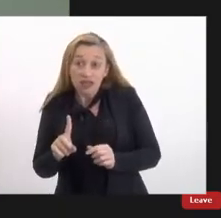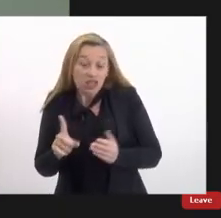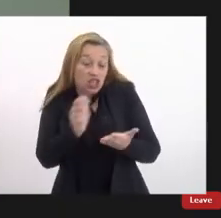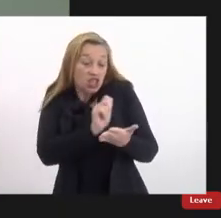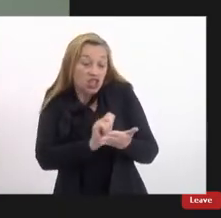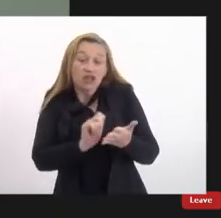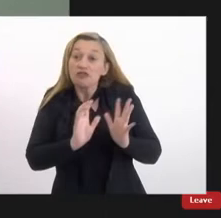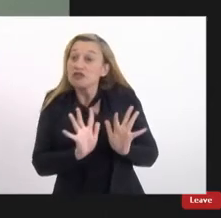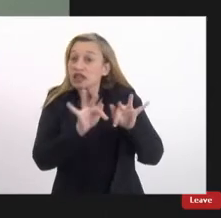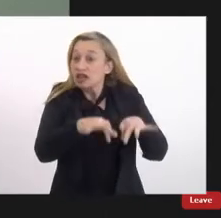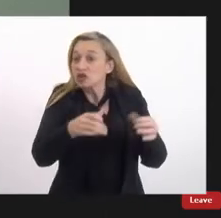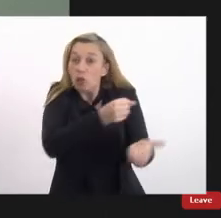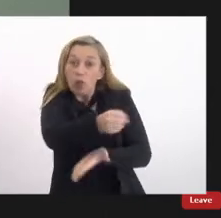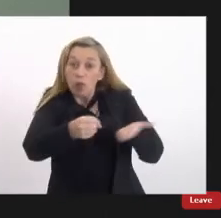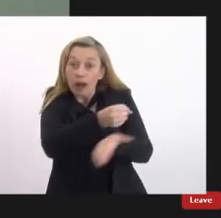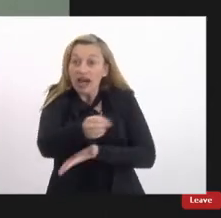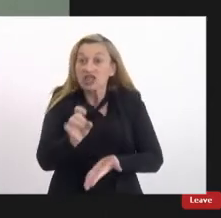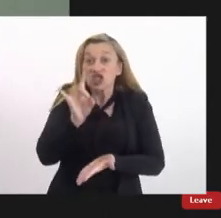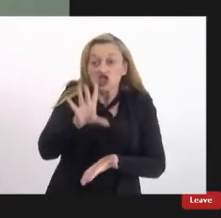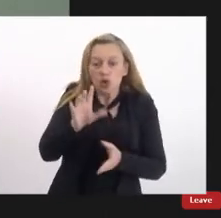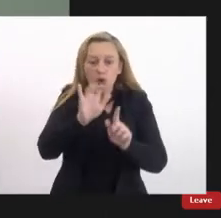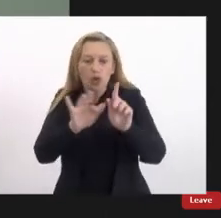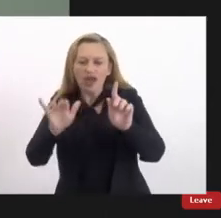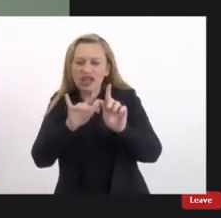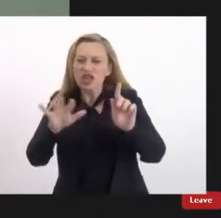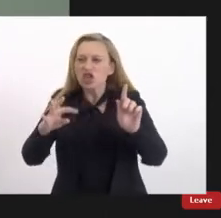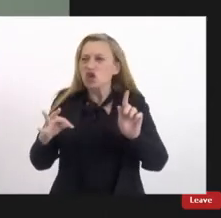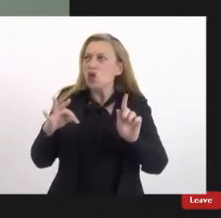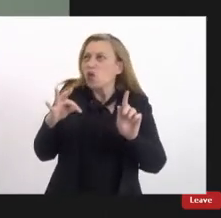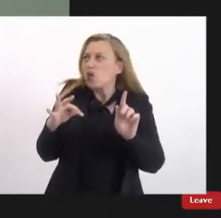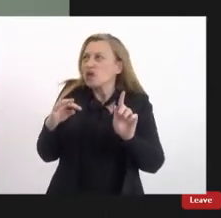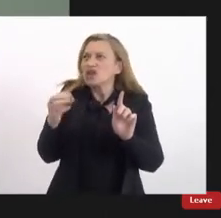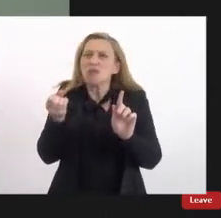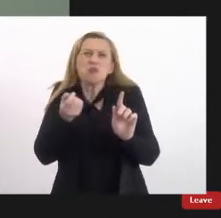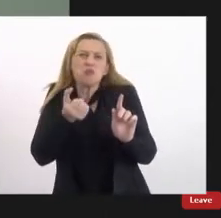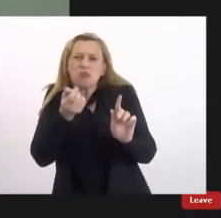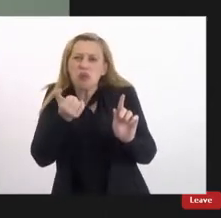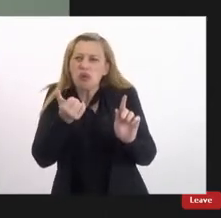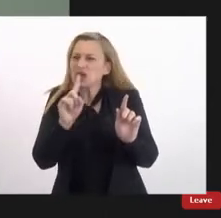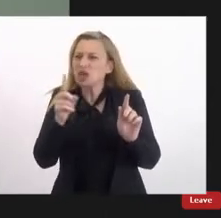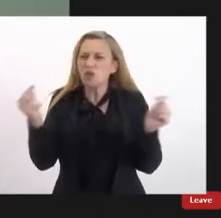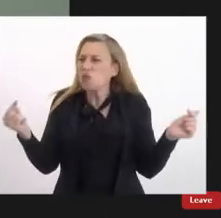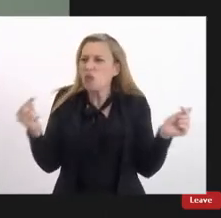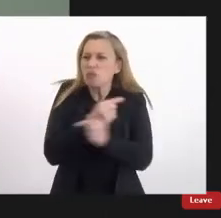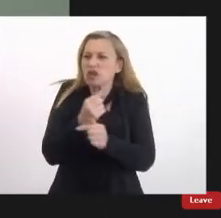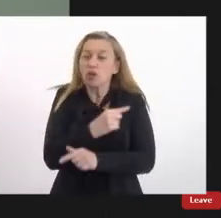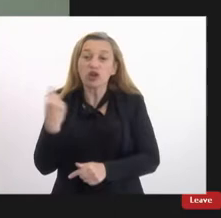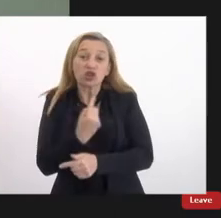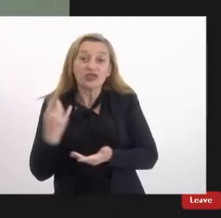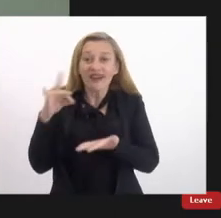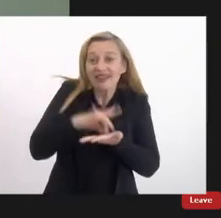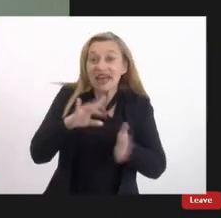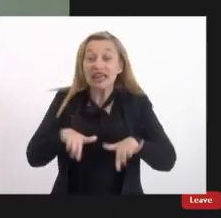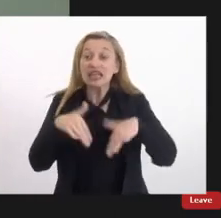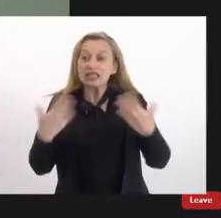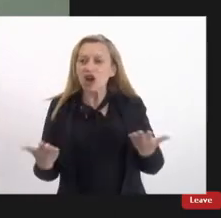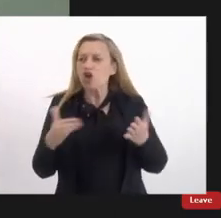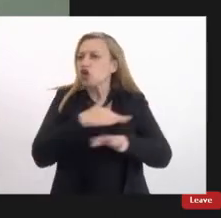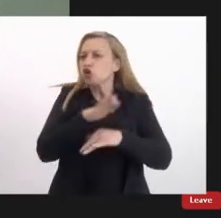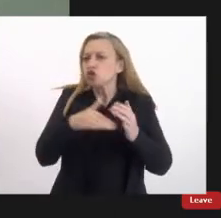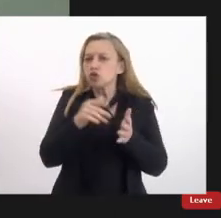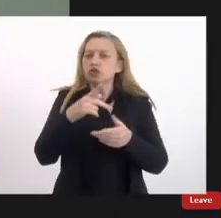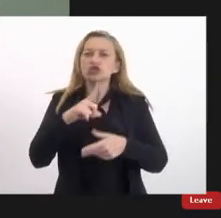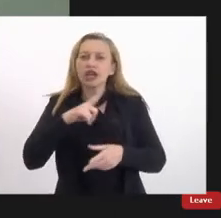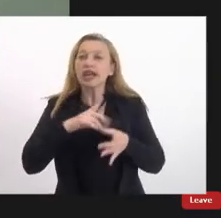concluiu com base apenas na internet uma coisa esdrúxula que não tinha nada a ver com a nossa realidade. Então, todo mundo tem toda a